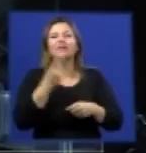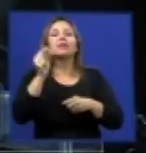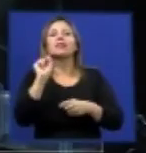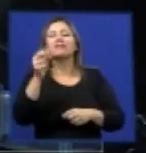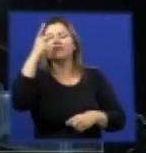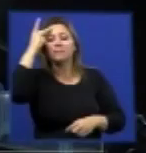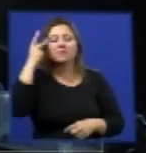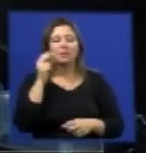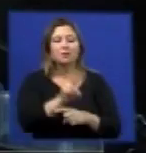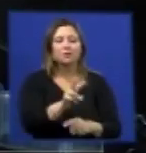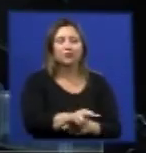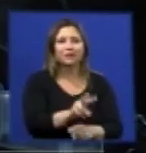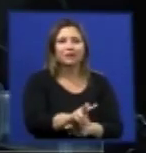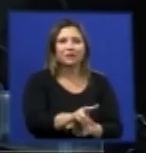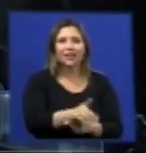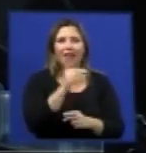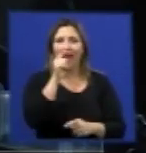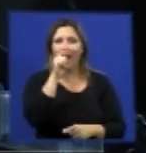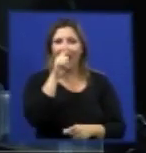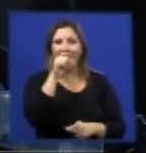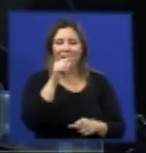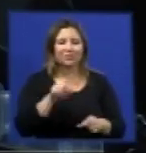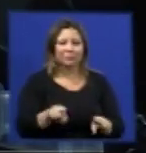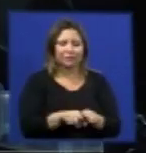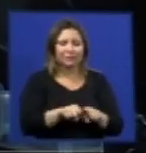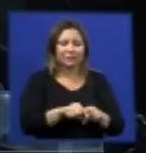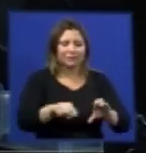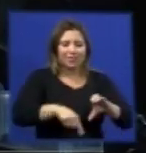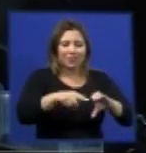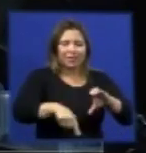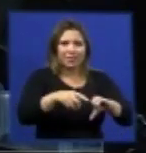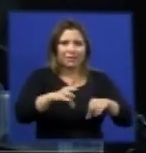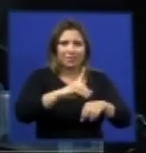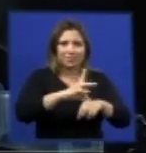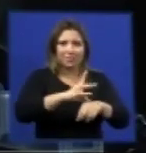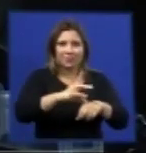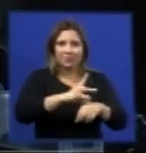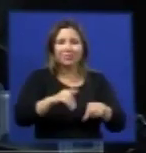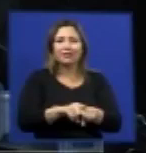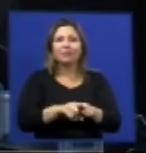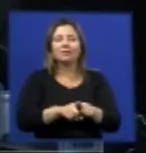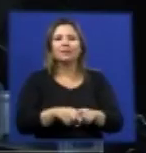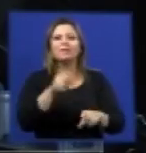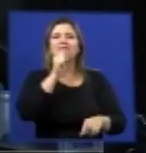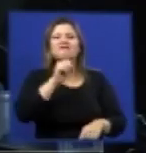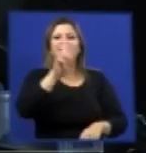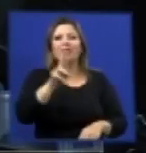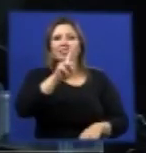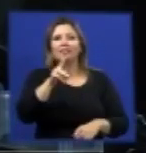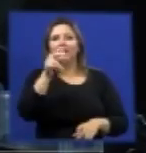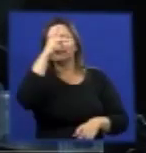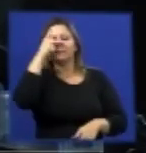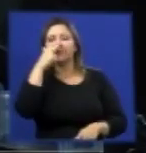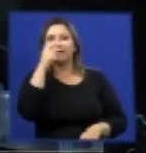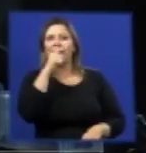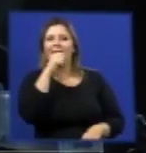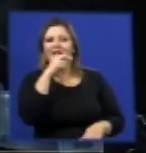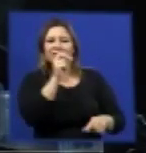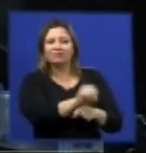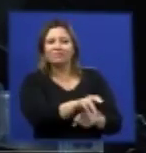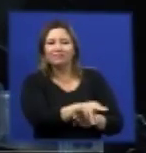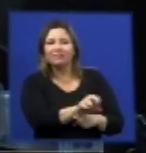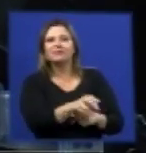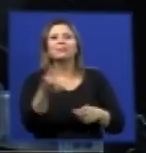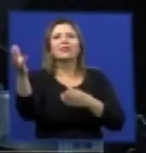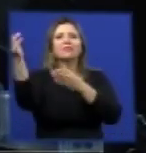o Aedes aegypti o ovo da fêmea da Aedes aegypti ela tem uma capacidade de sobreviver até um ano